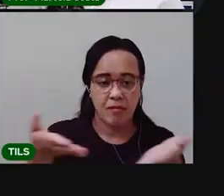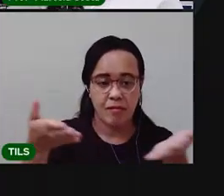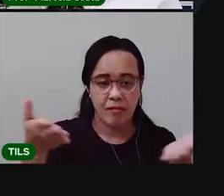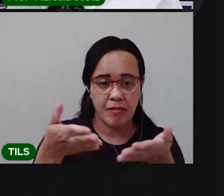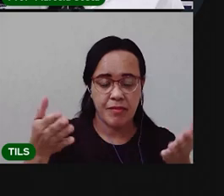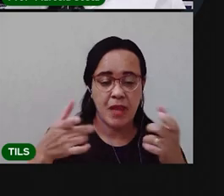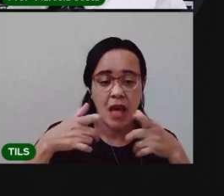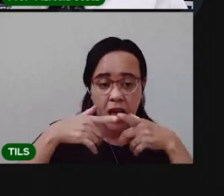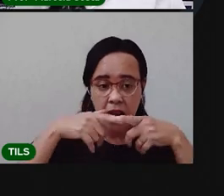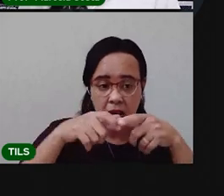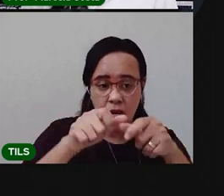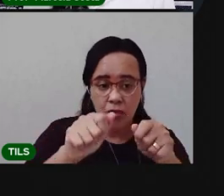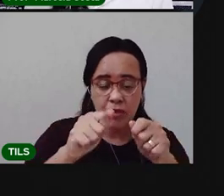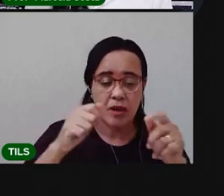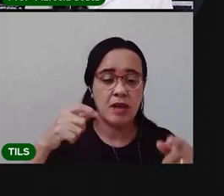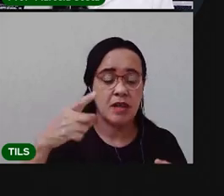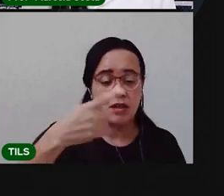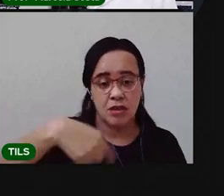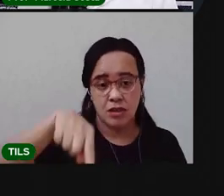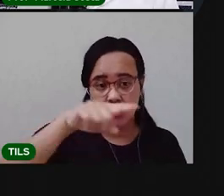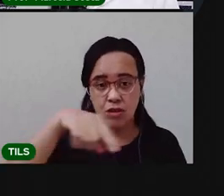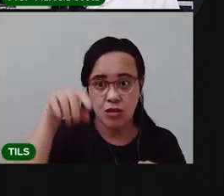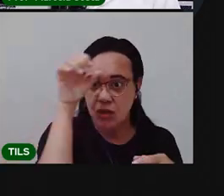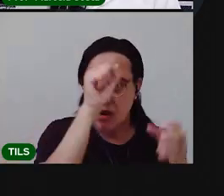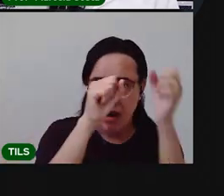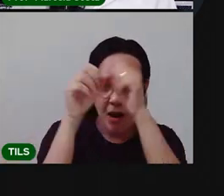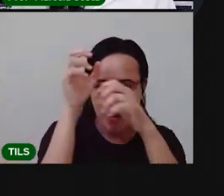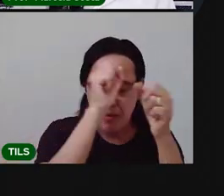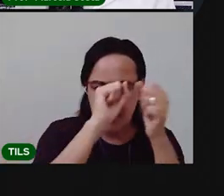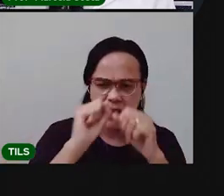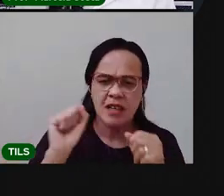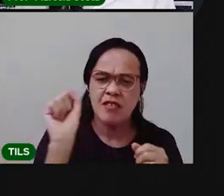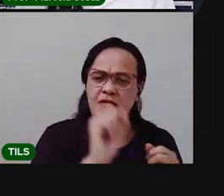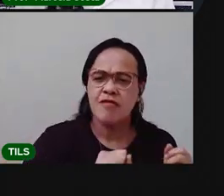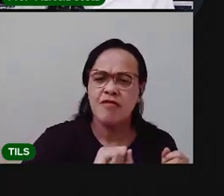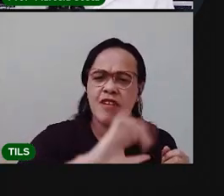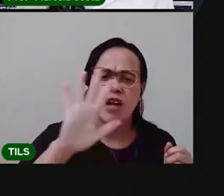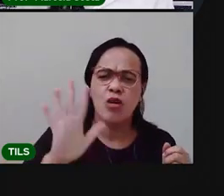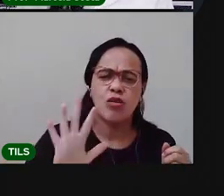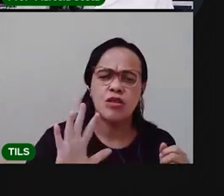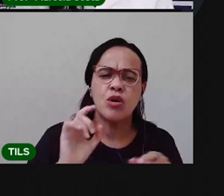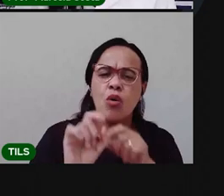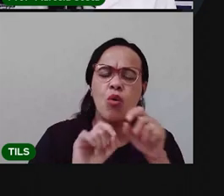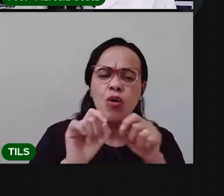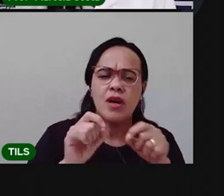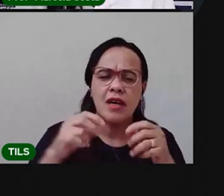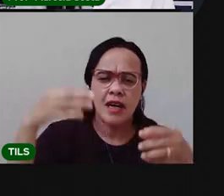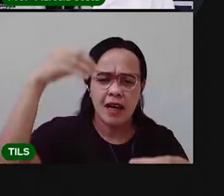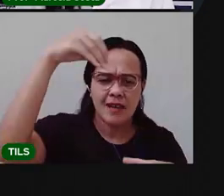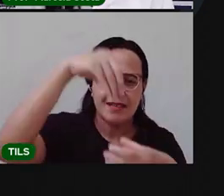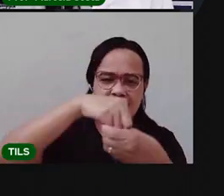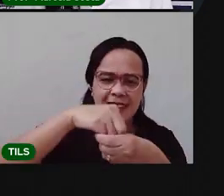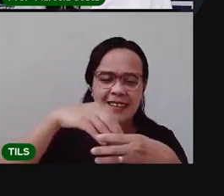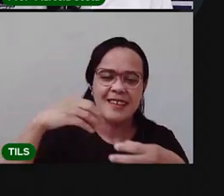aula de linguagem, a gente vai aprender sobre os valores que estão presentes nas cantigas populares.